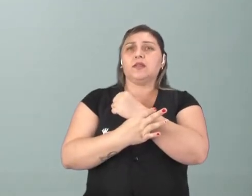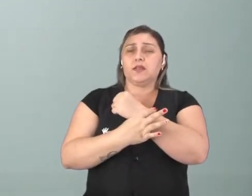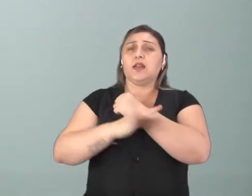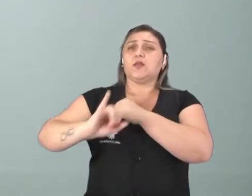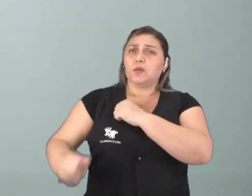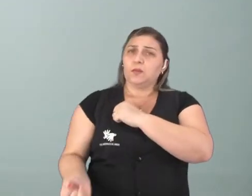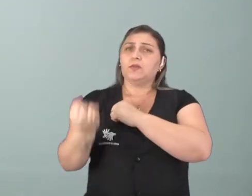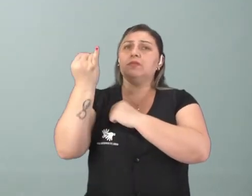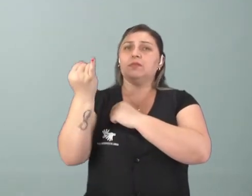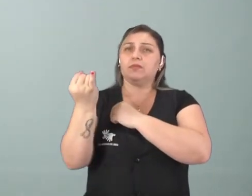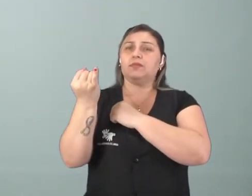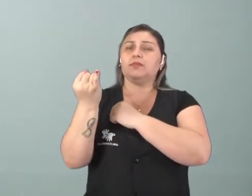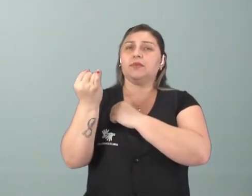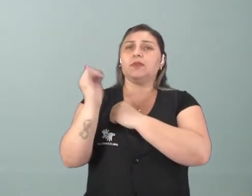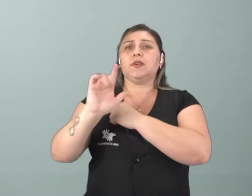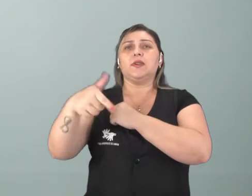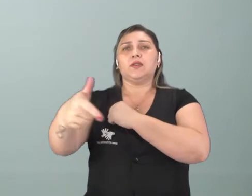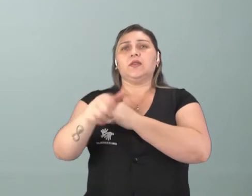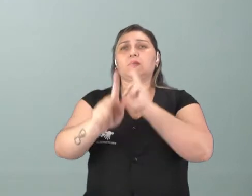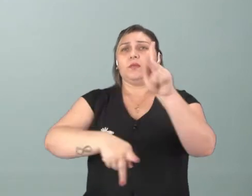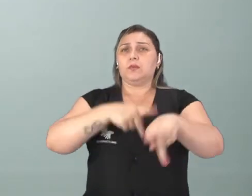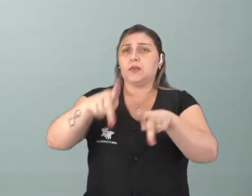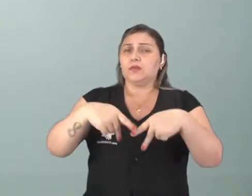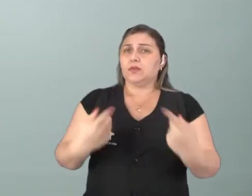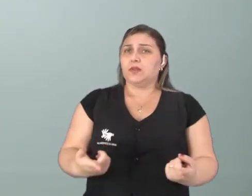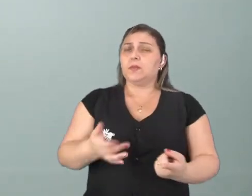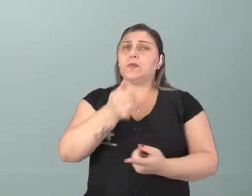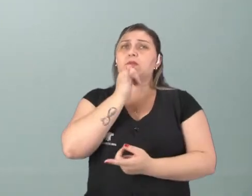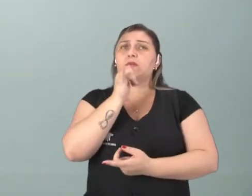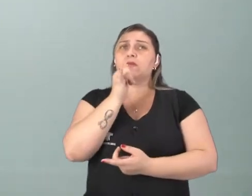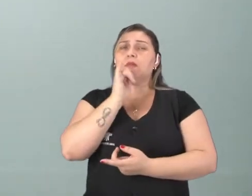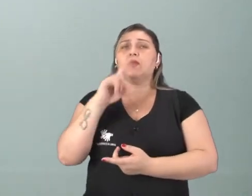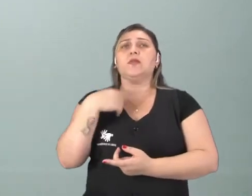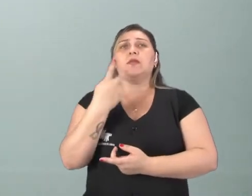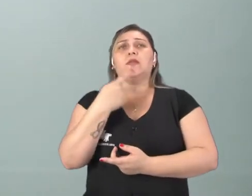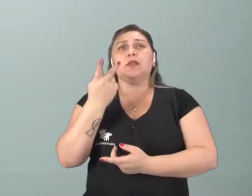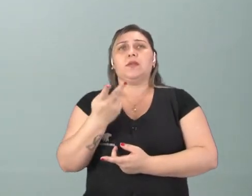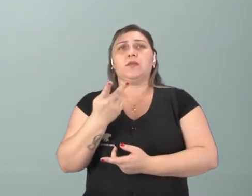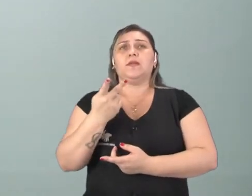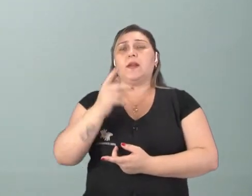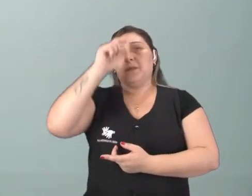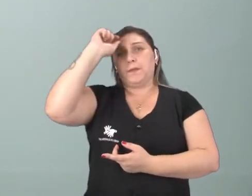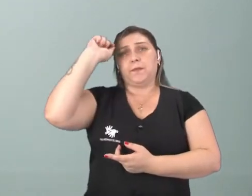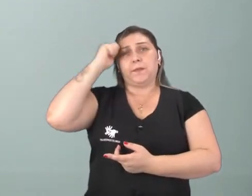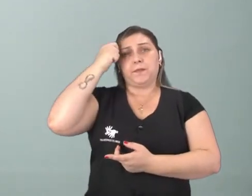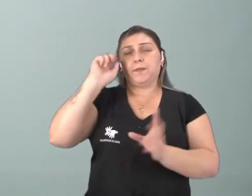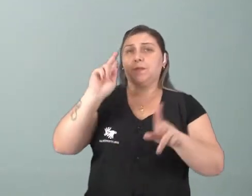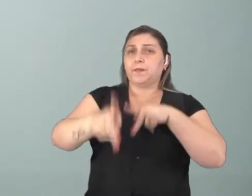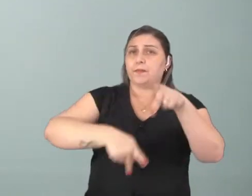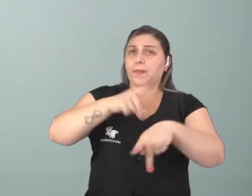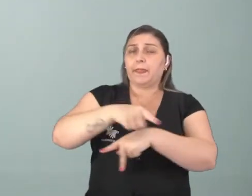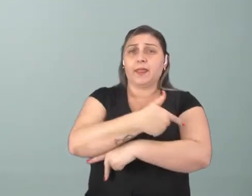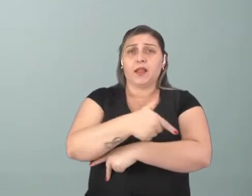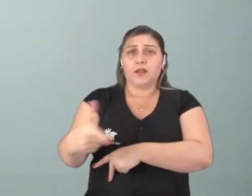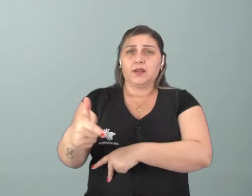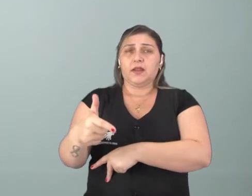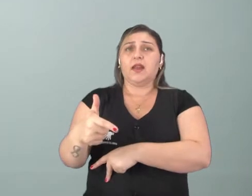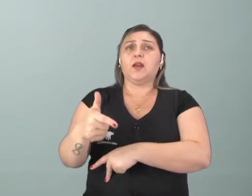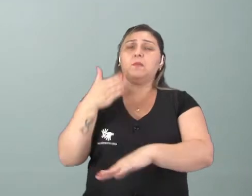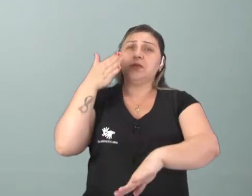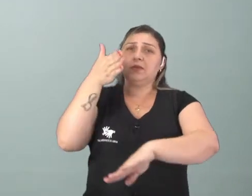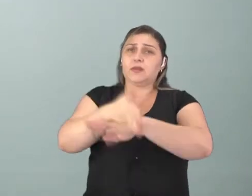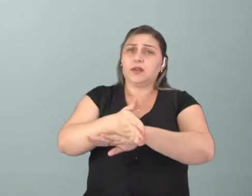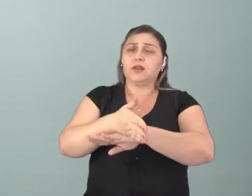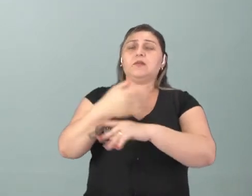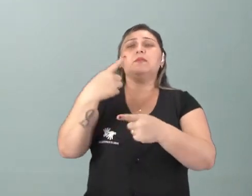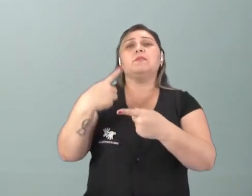oportunidades que as outras populações? Por exemplo, quando a gente fala da população negra, eles não têm o mesmo acesso